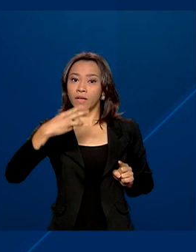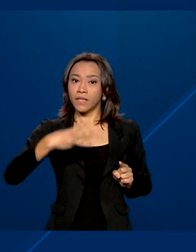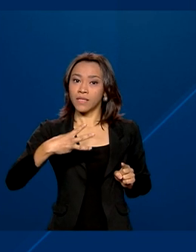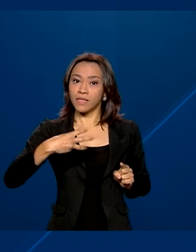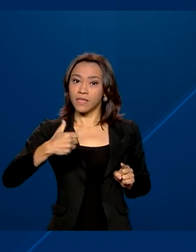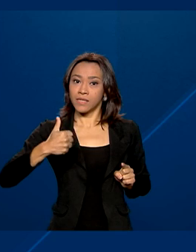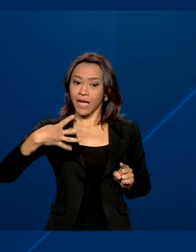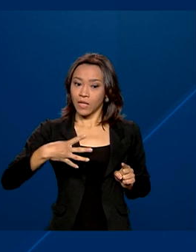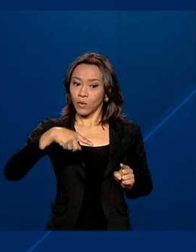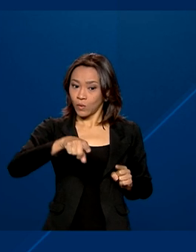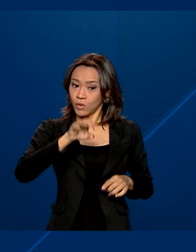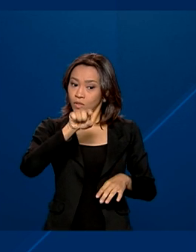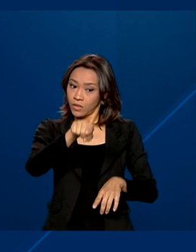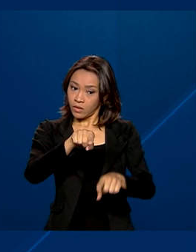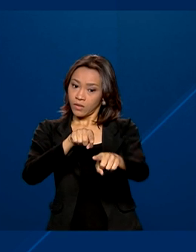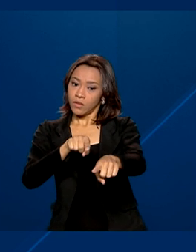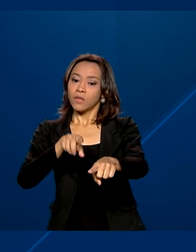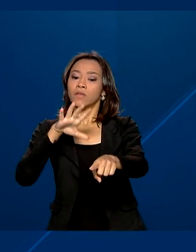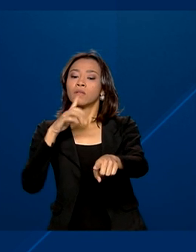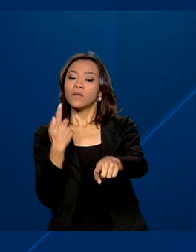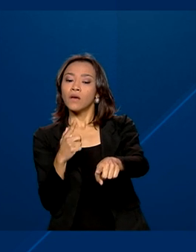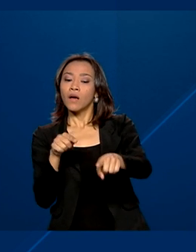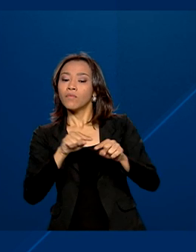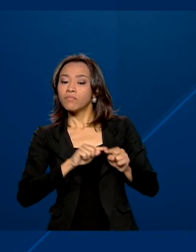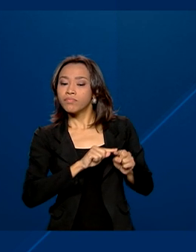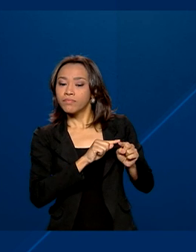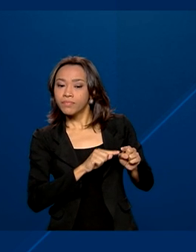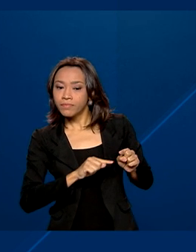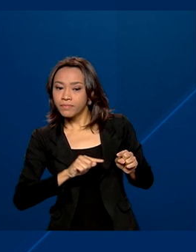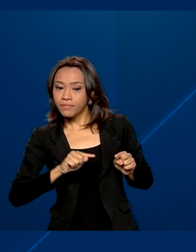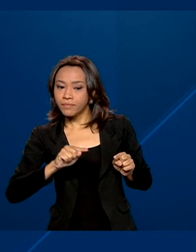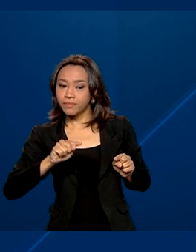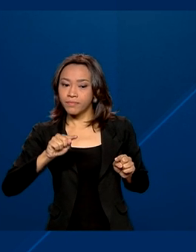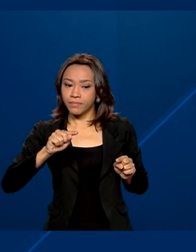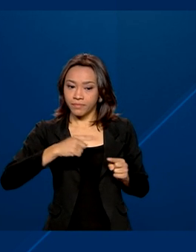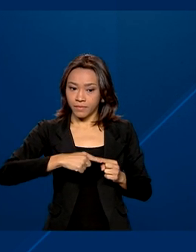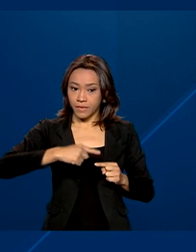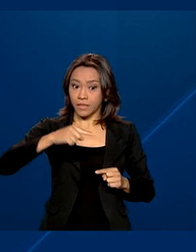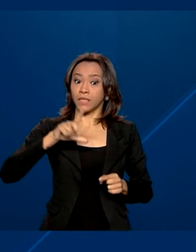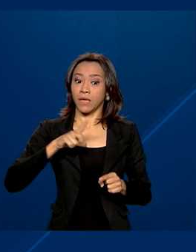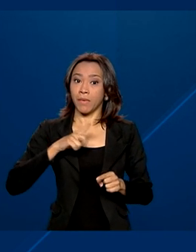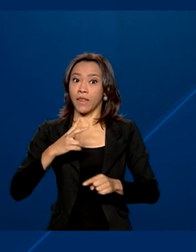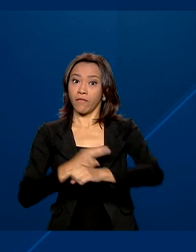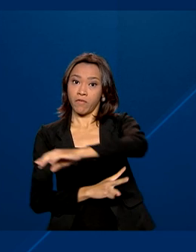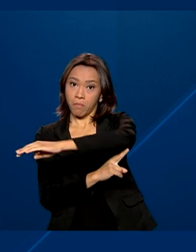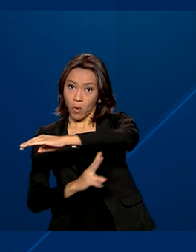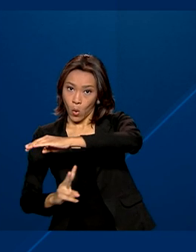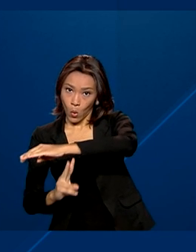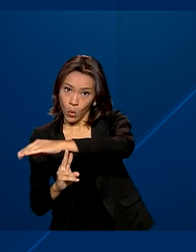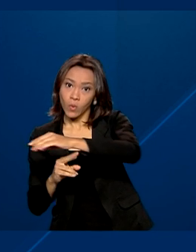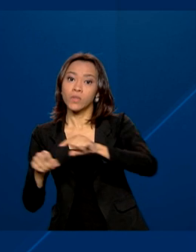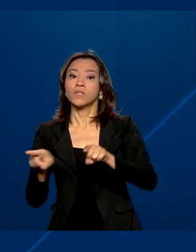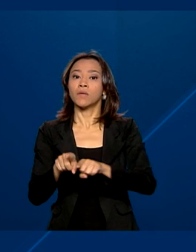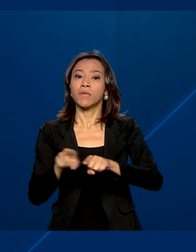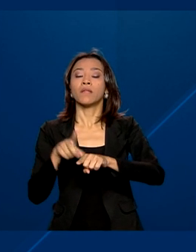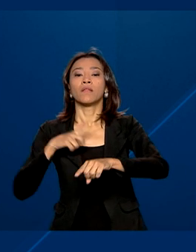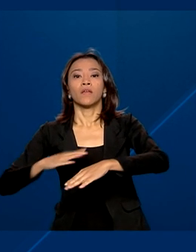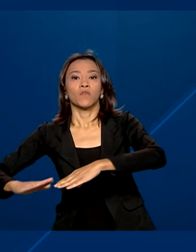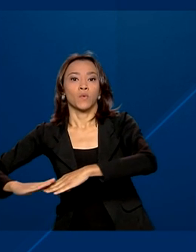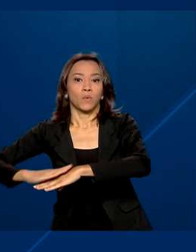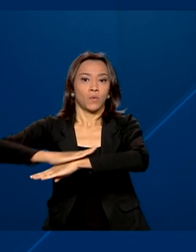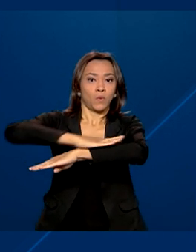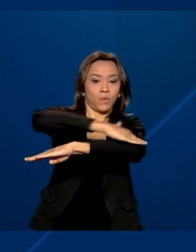goiano de Cumari. E além da duplicação da pista, recebeu duas pontes e um viaduto, totalizando